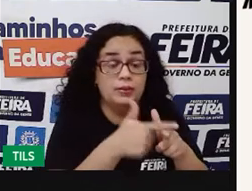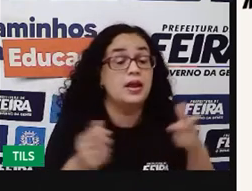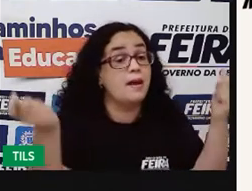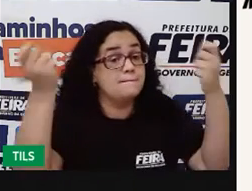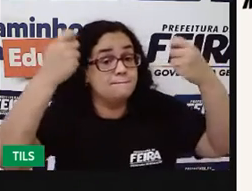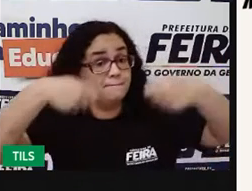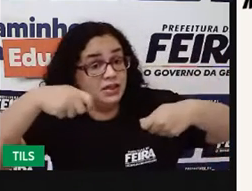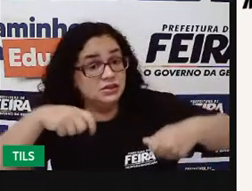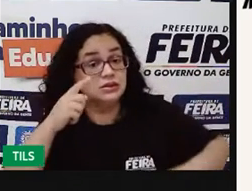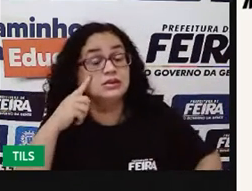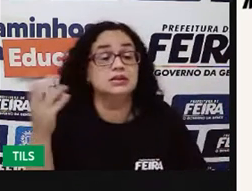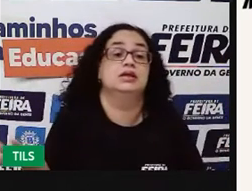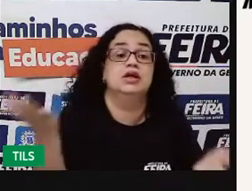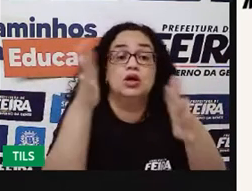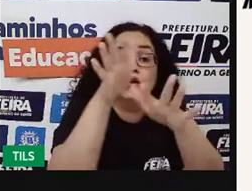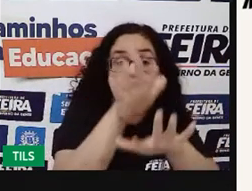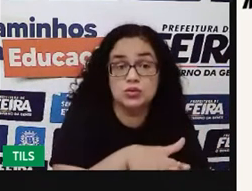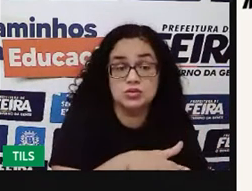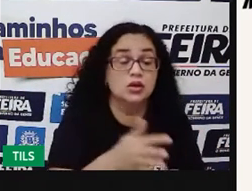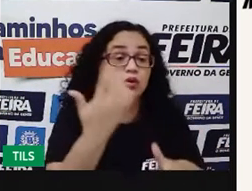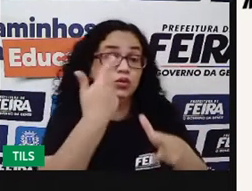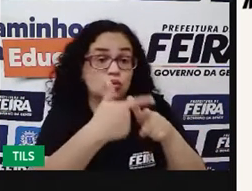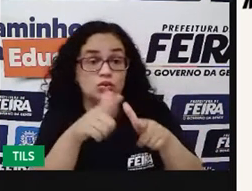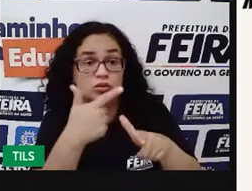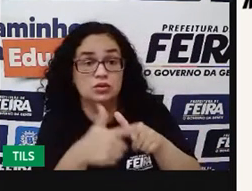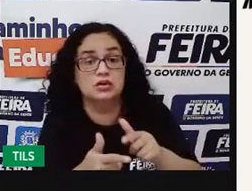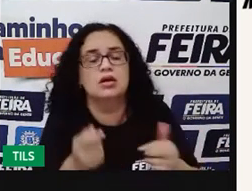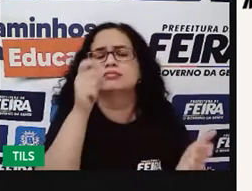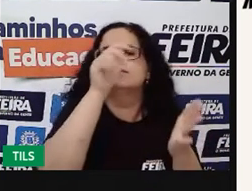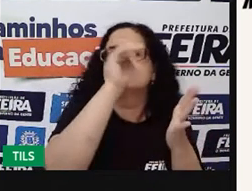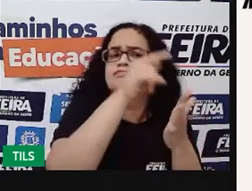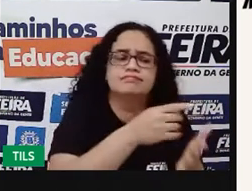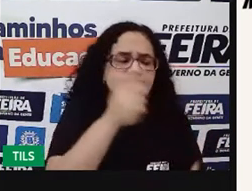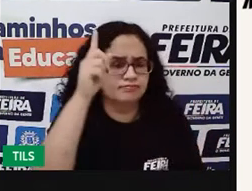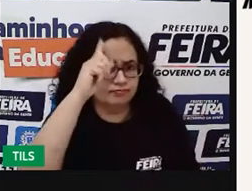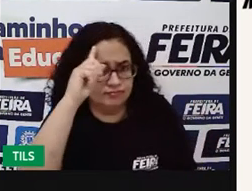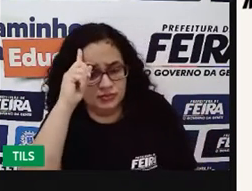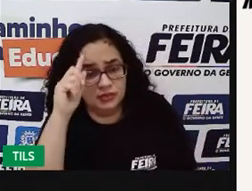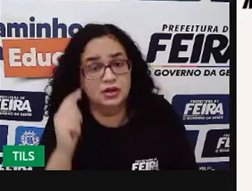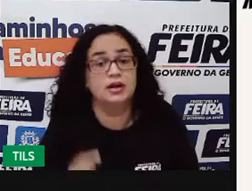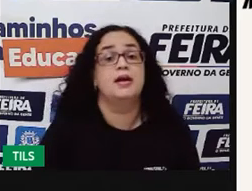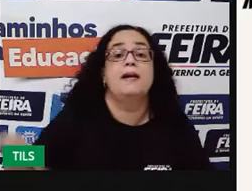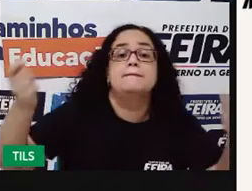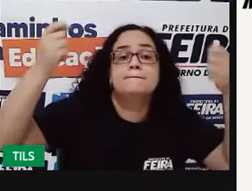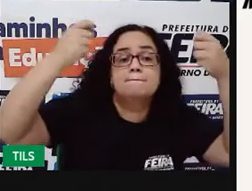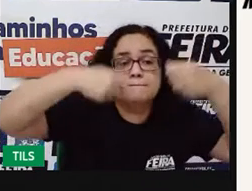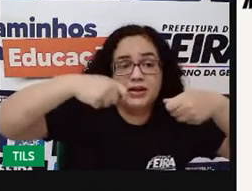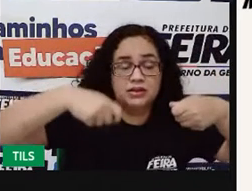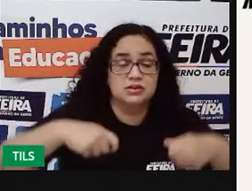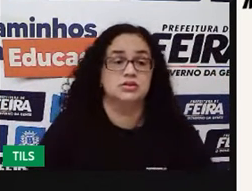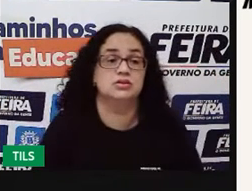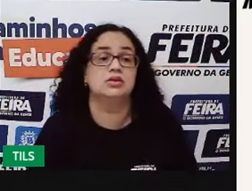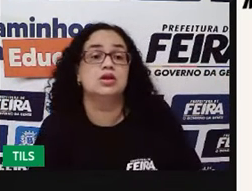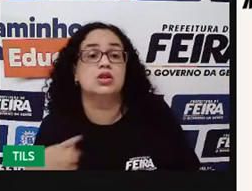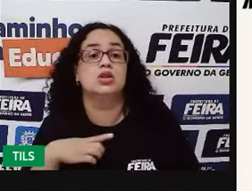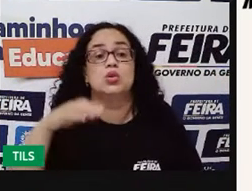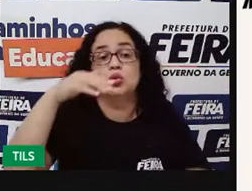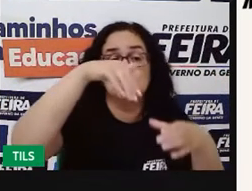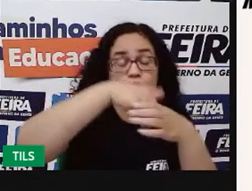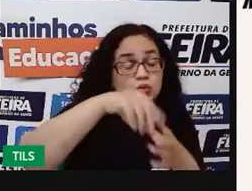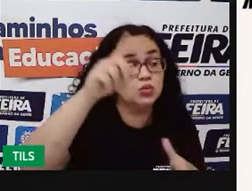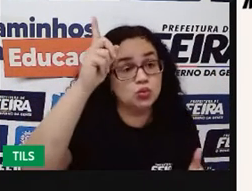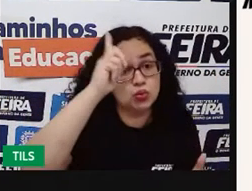necessário uma inclusão desse problema numa agenda pública. Ou seja, é necessário colocar dentro de uma agenda